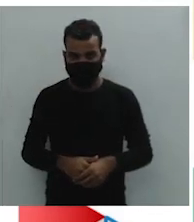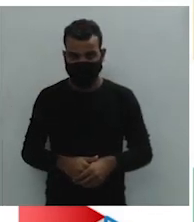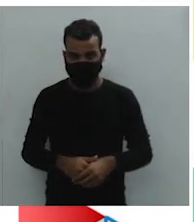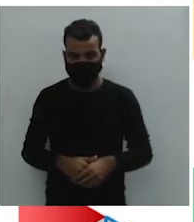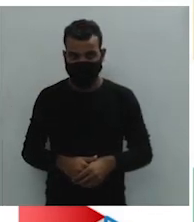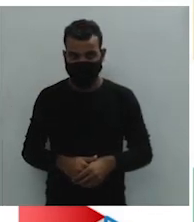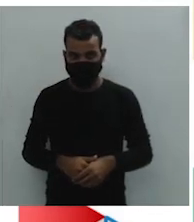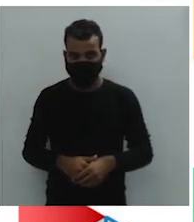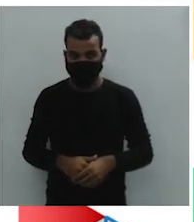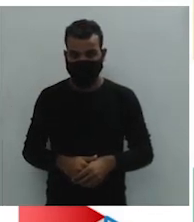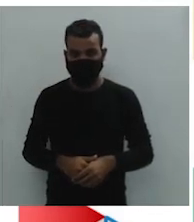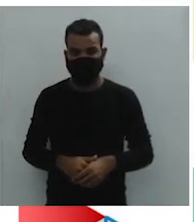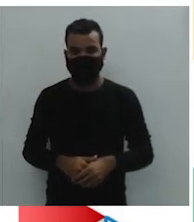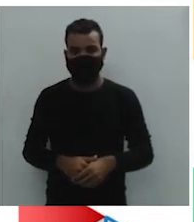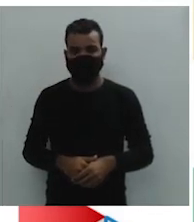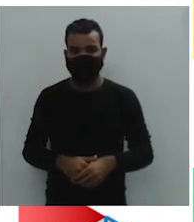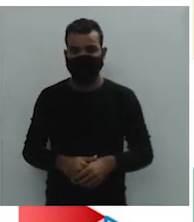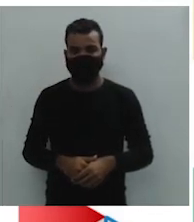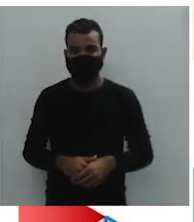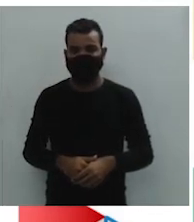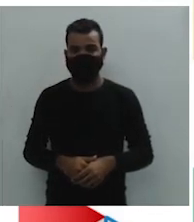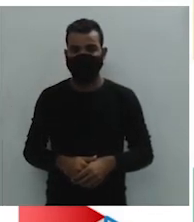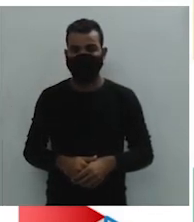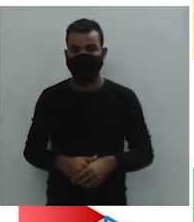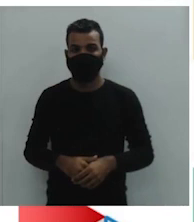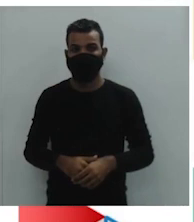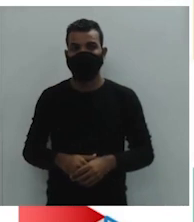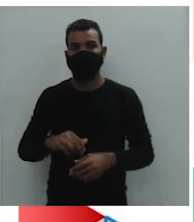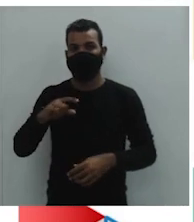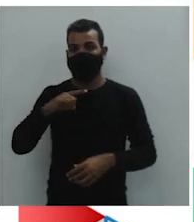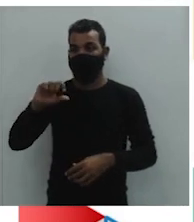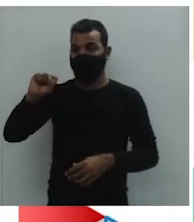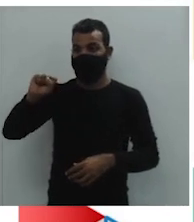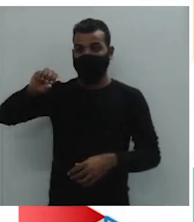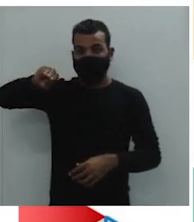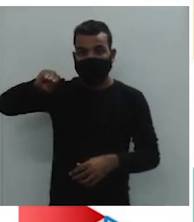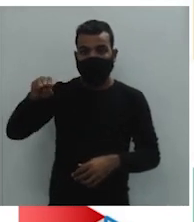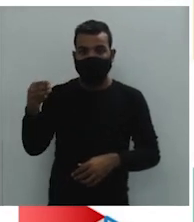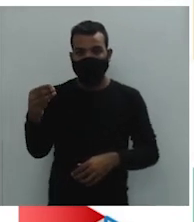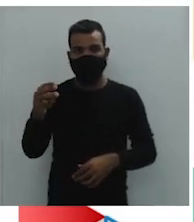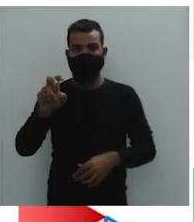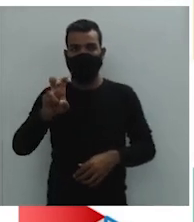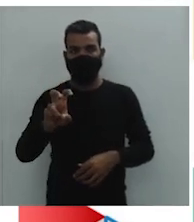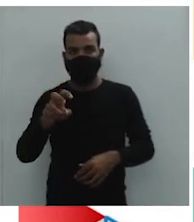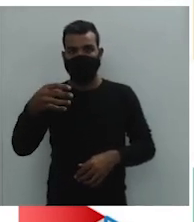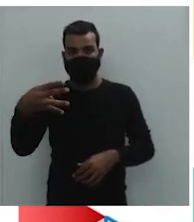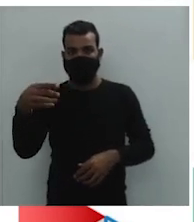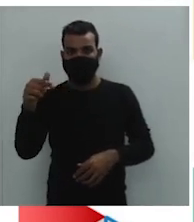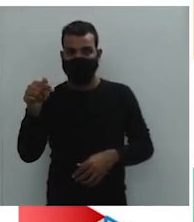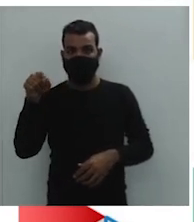Os atuais, vamos dizer assim, 8.547